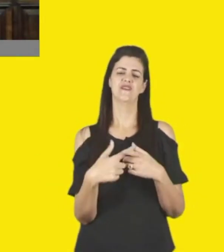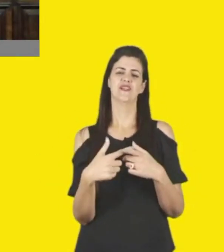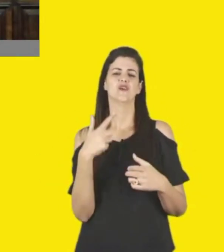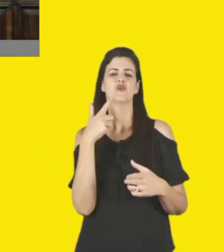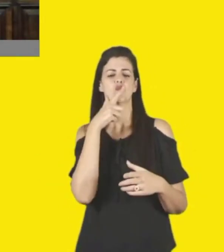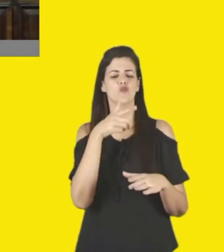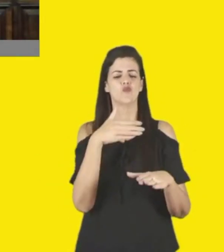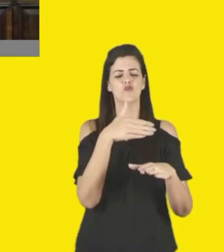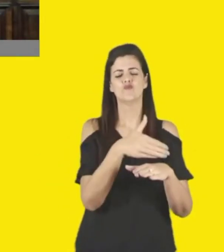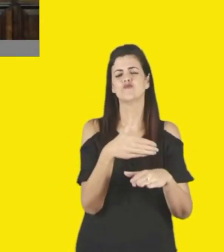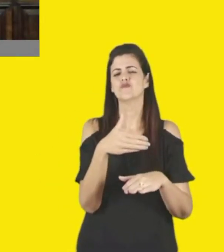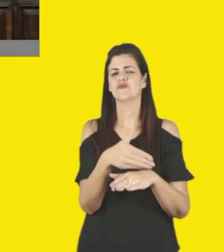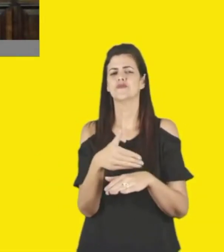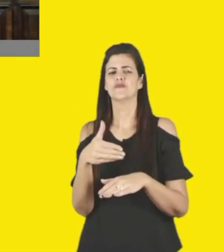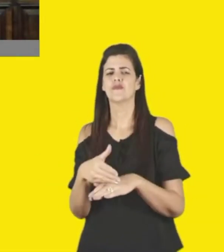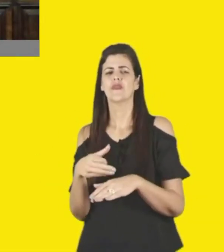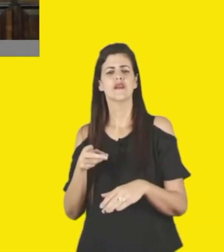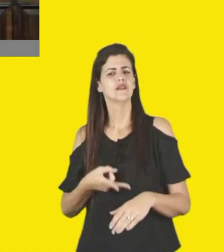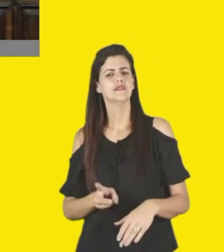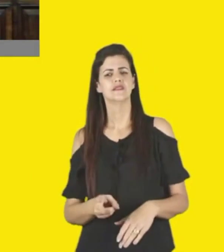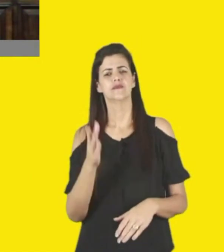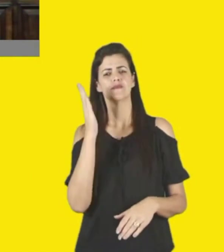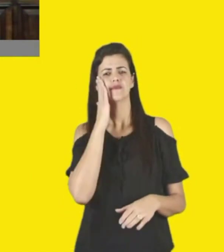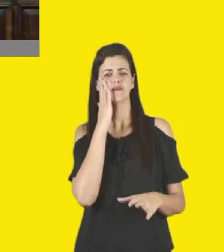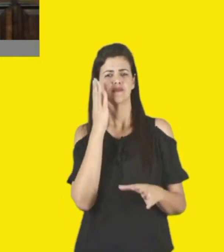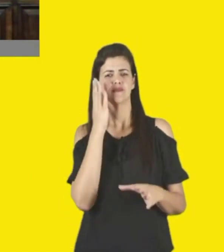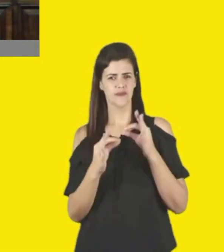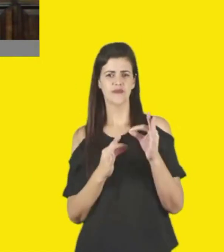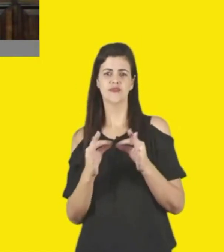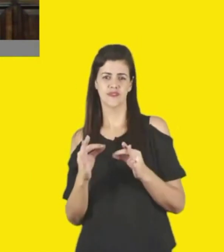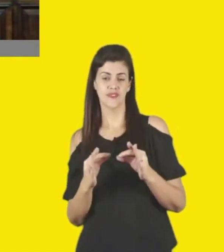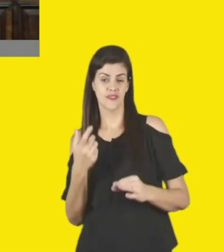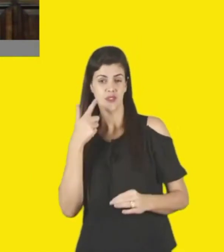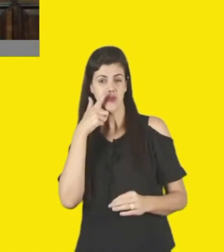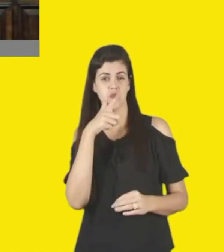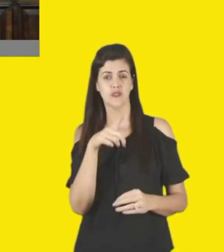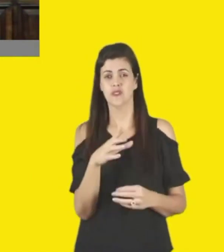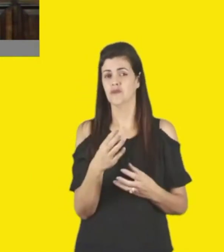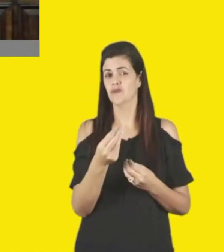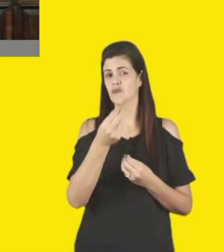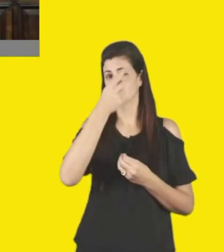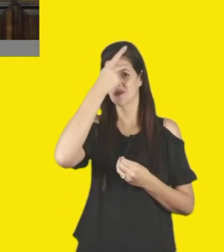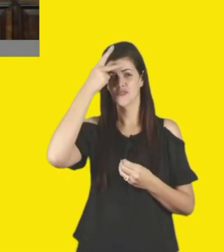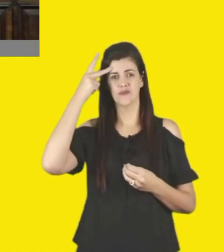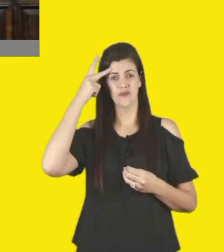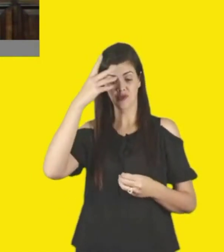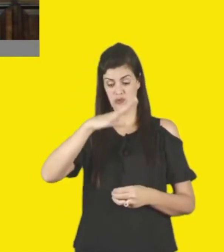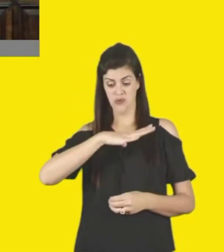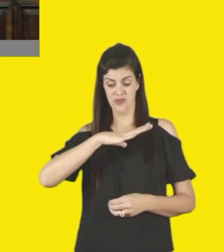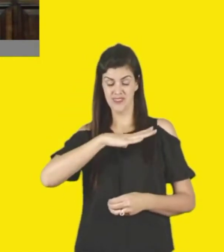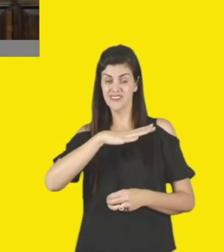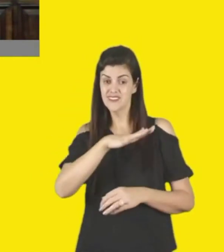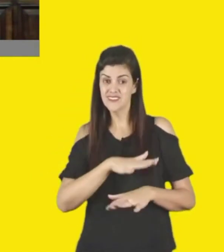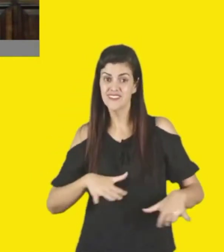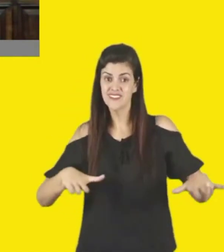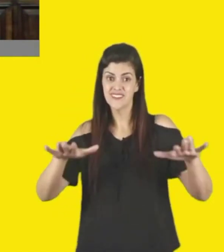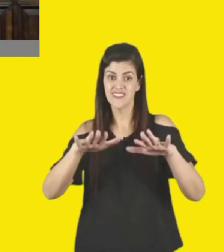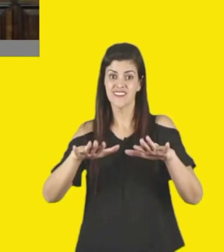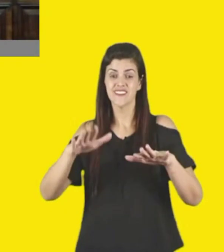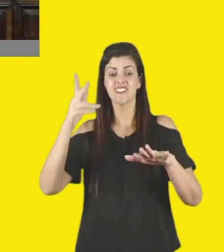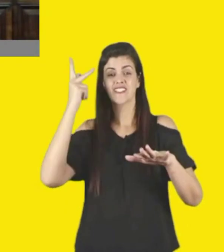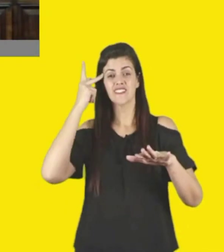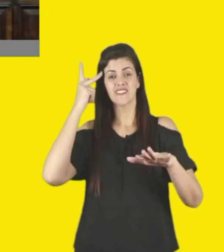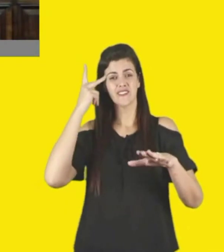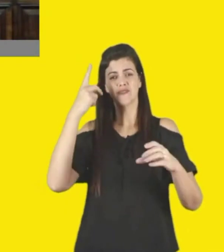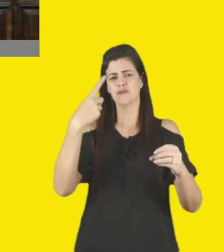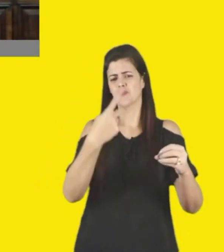pensarmos em projetos como esse, que atinjam um grande número de cidades, né, no Estado de São Paulo, uma vez